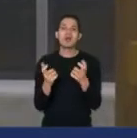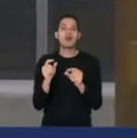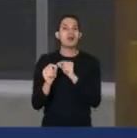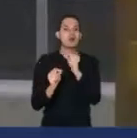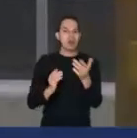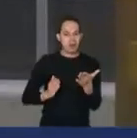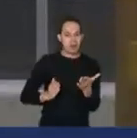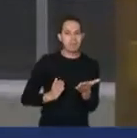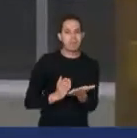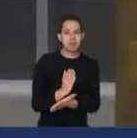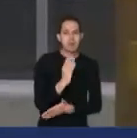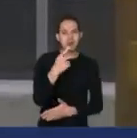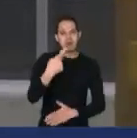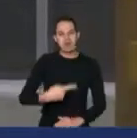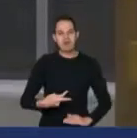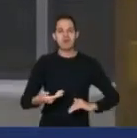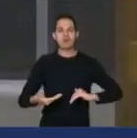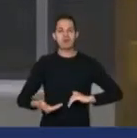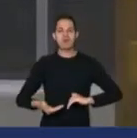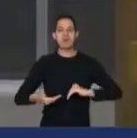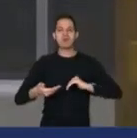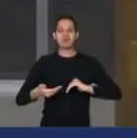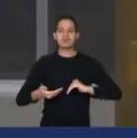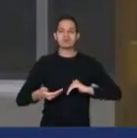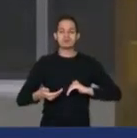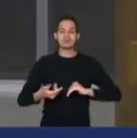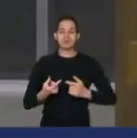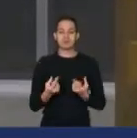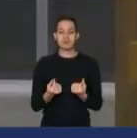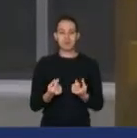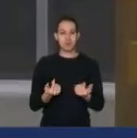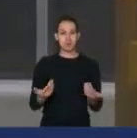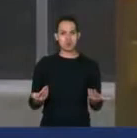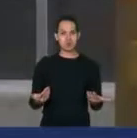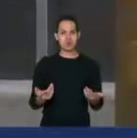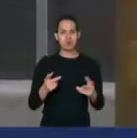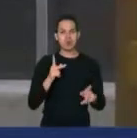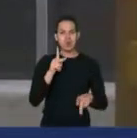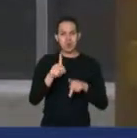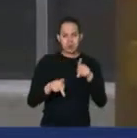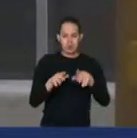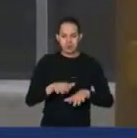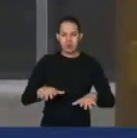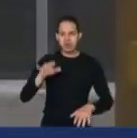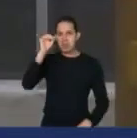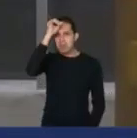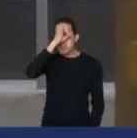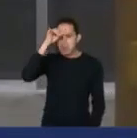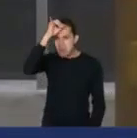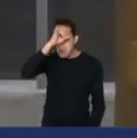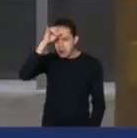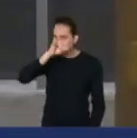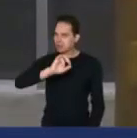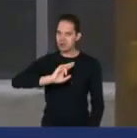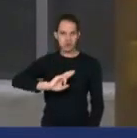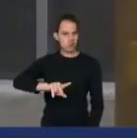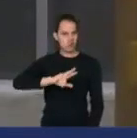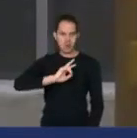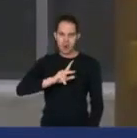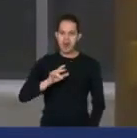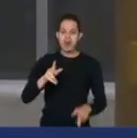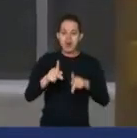aqui no Congresso Nacional esse recurso. O povo não é bobo, o povo já percebeu.